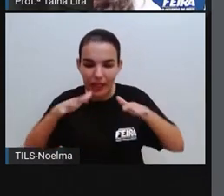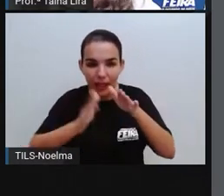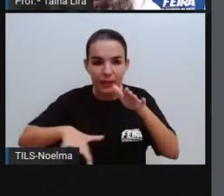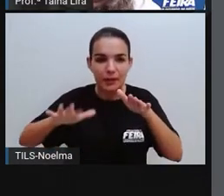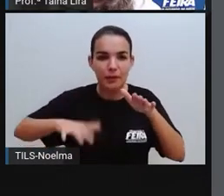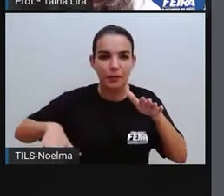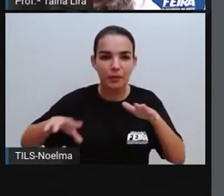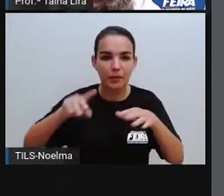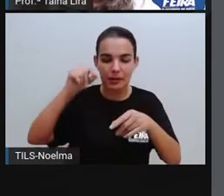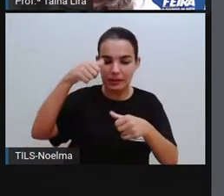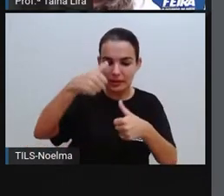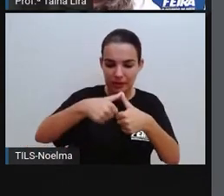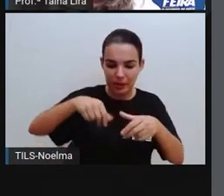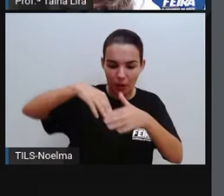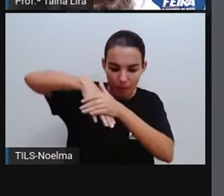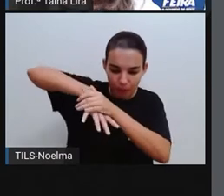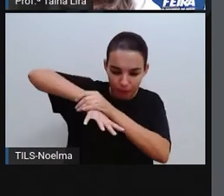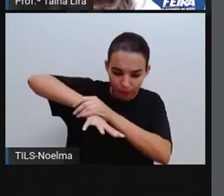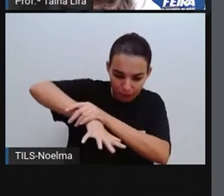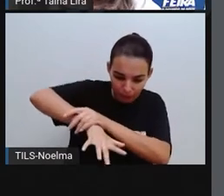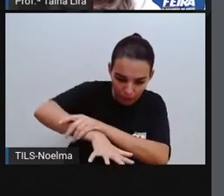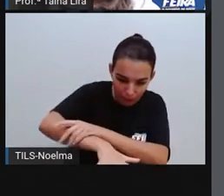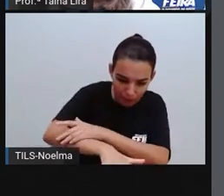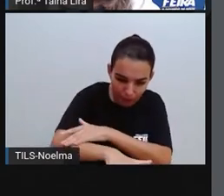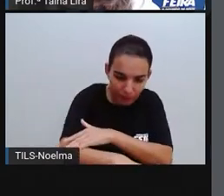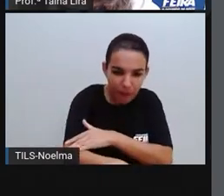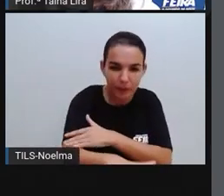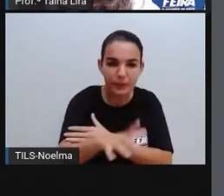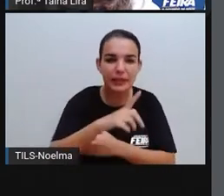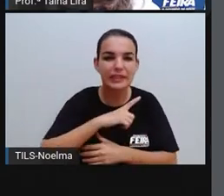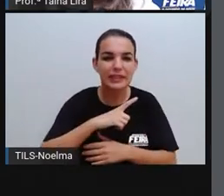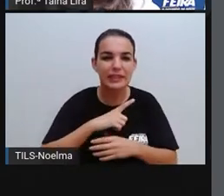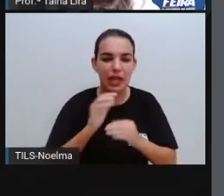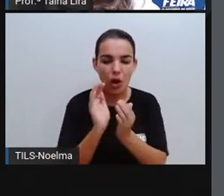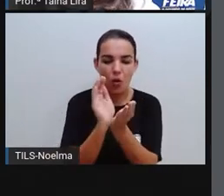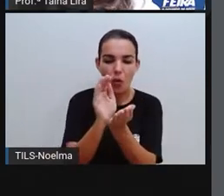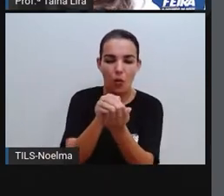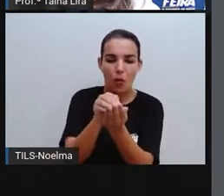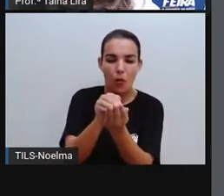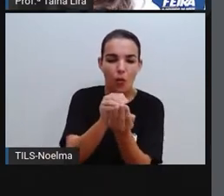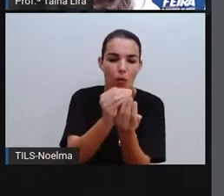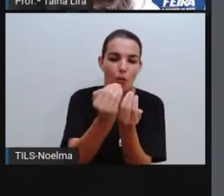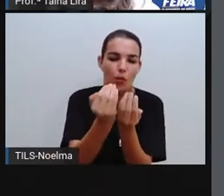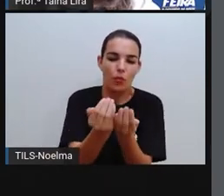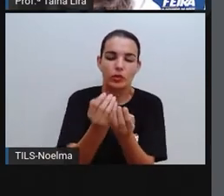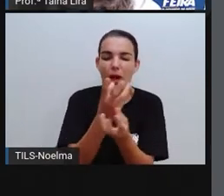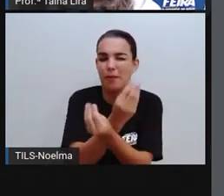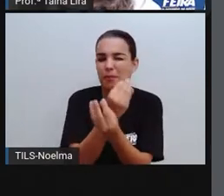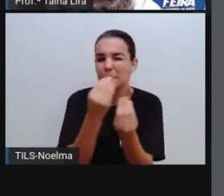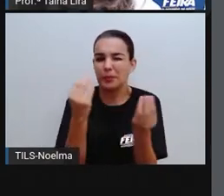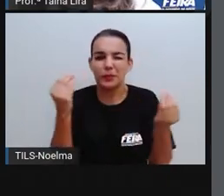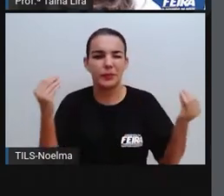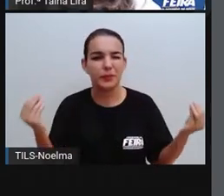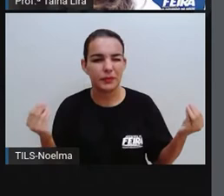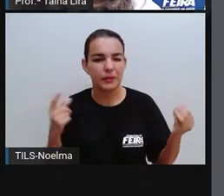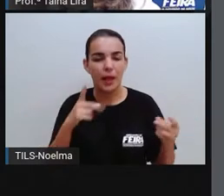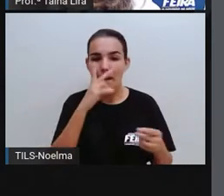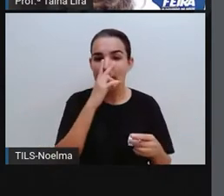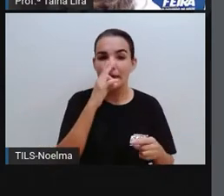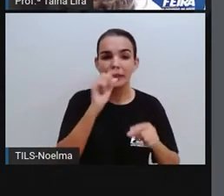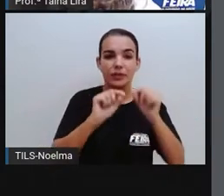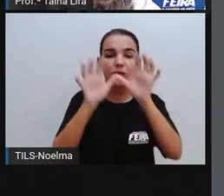seus pés começaram a afundar. As conchas eram tantas que nem davam para contar. E pareciam